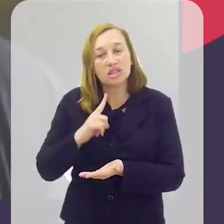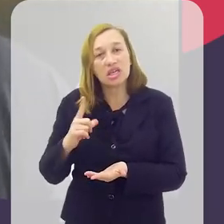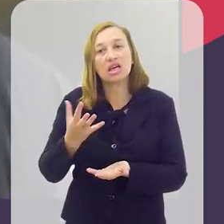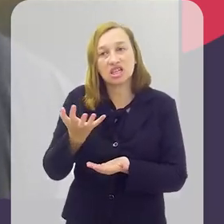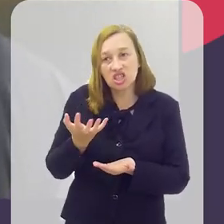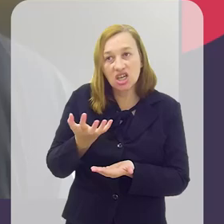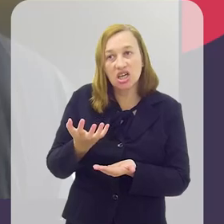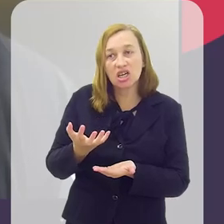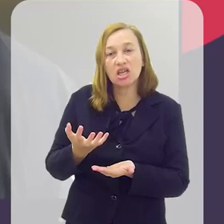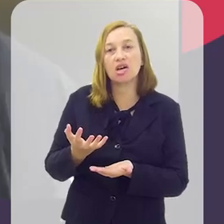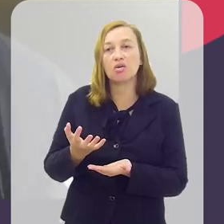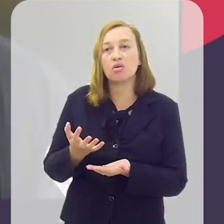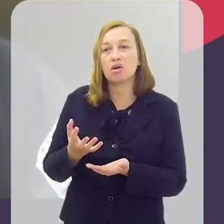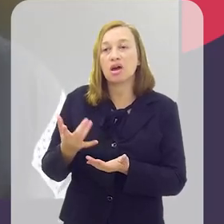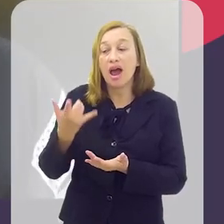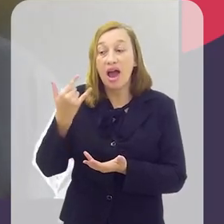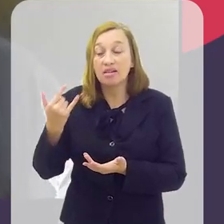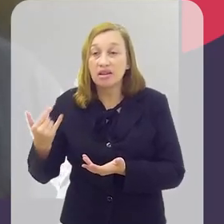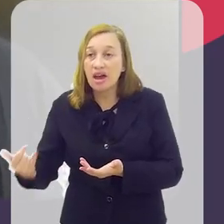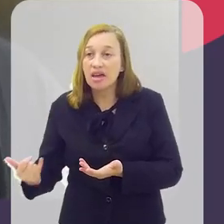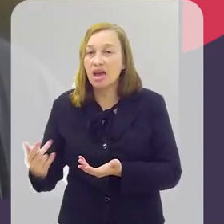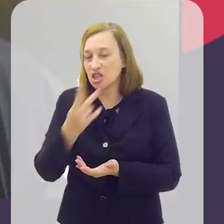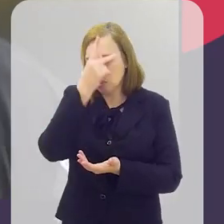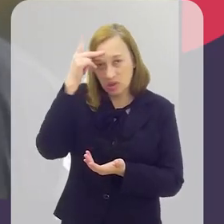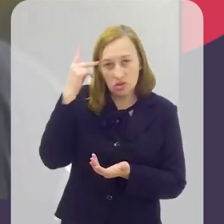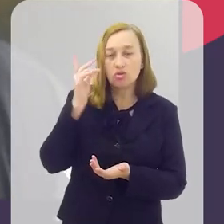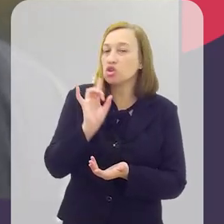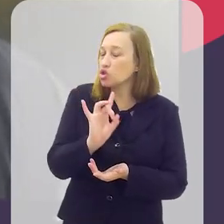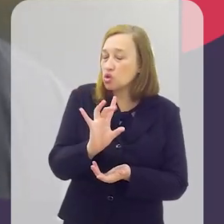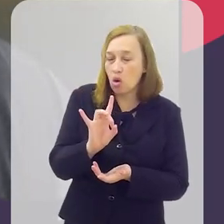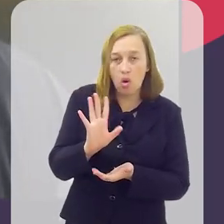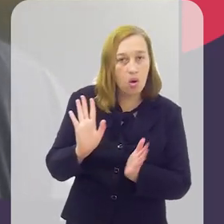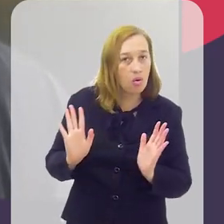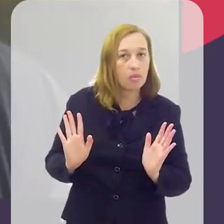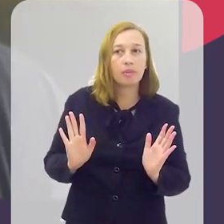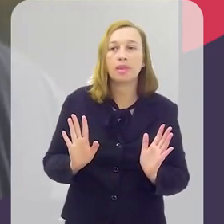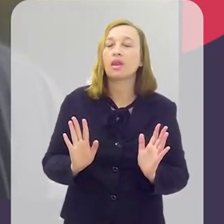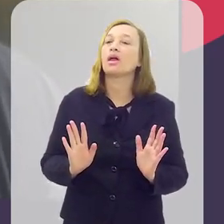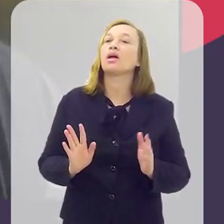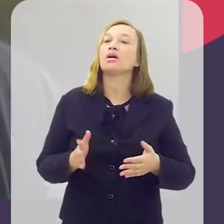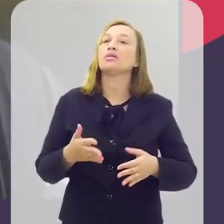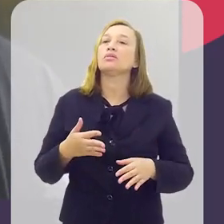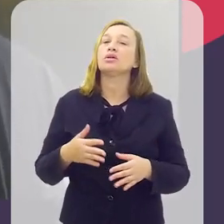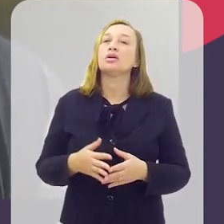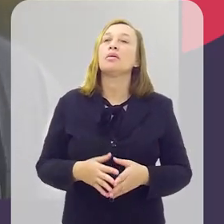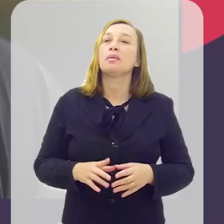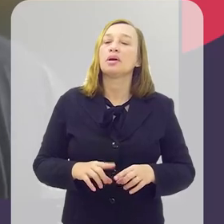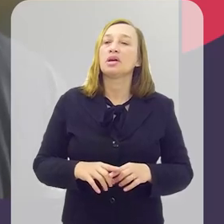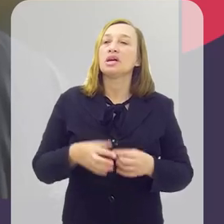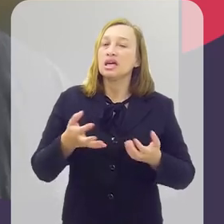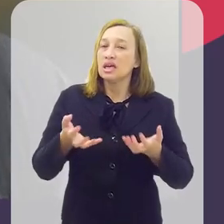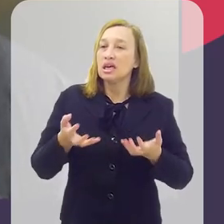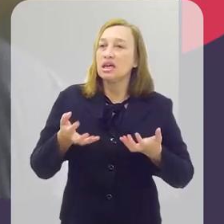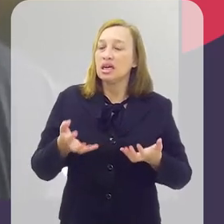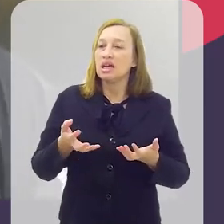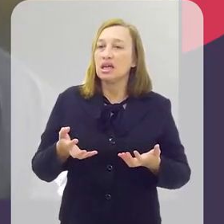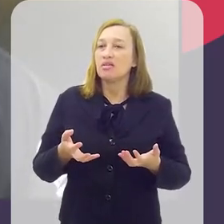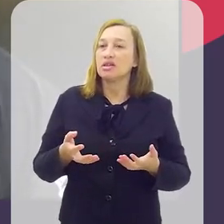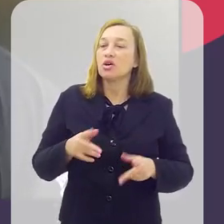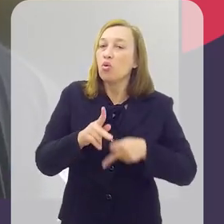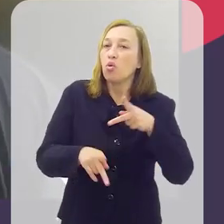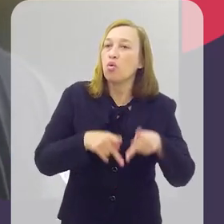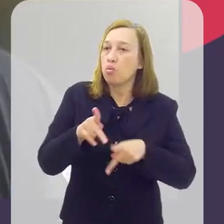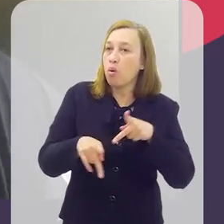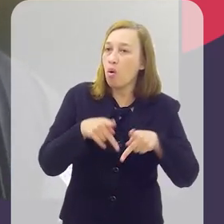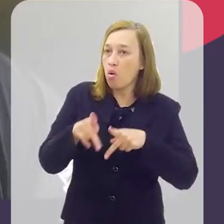porque eles queriam, era uma grande pegadinha, eles queriam, de alguma forma, fazer, encher mesmo, para poder chegar ao ponto que está. Queria fazer a